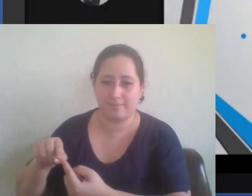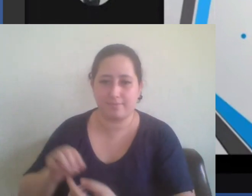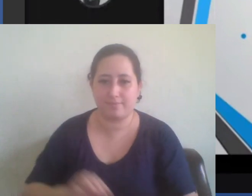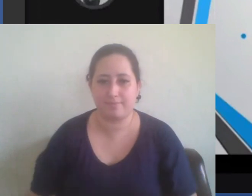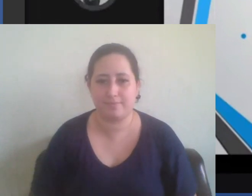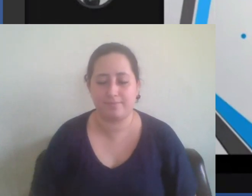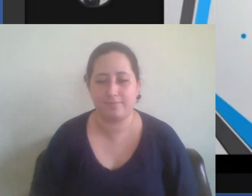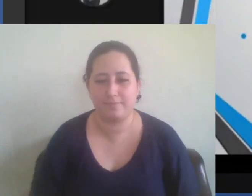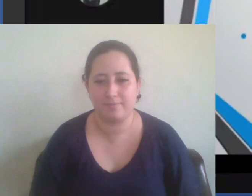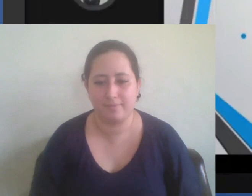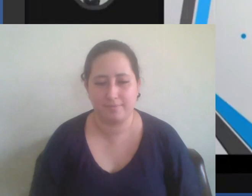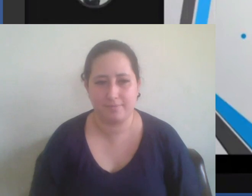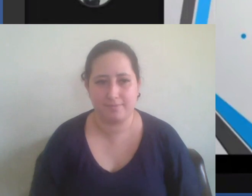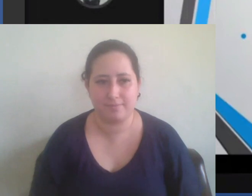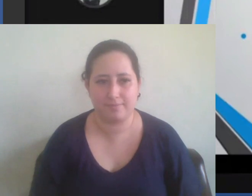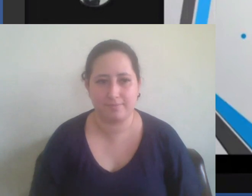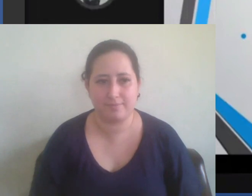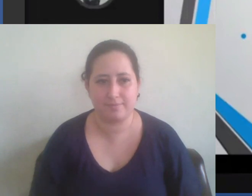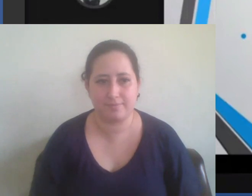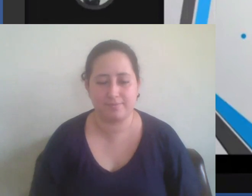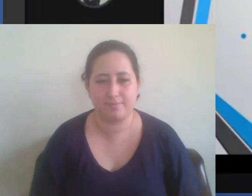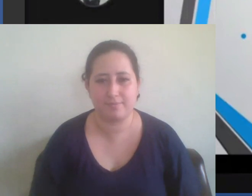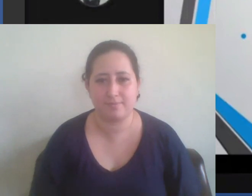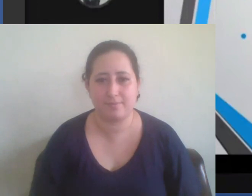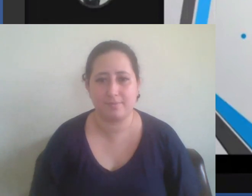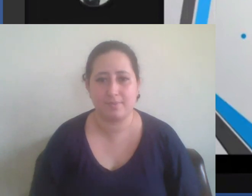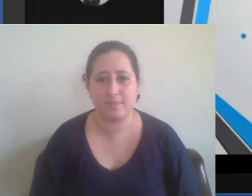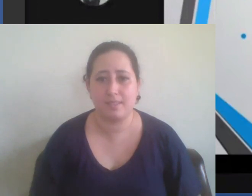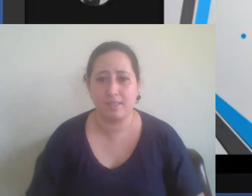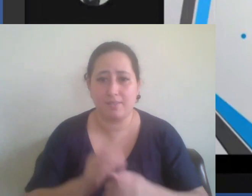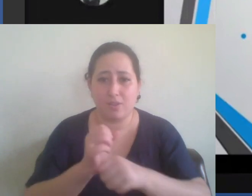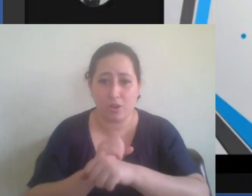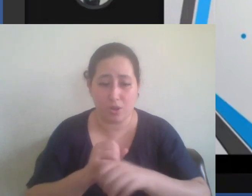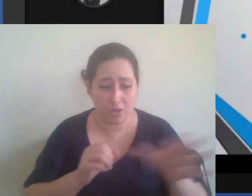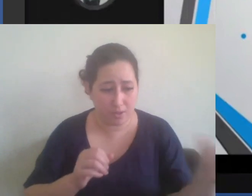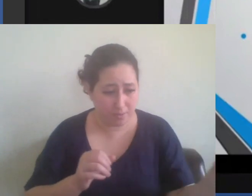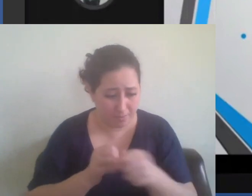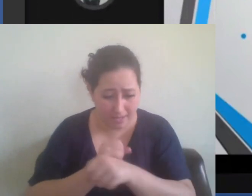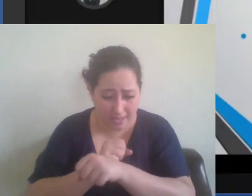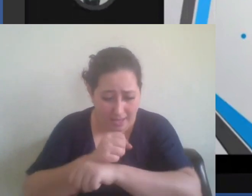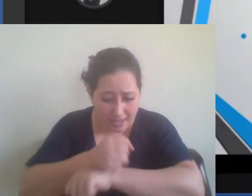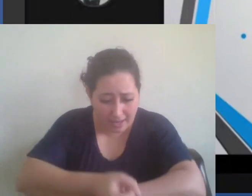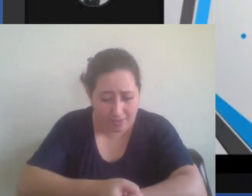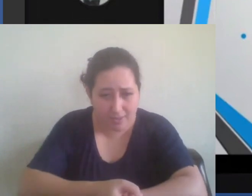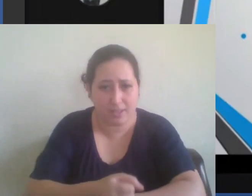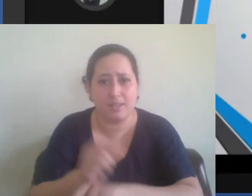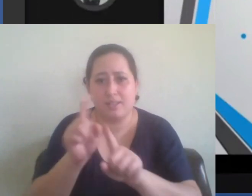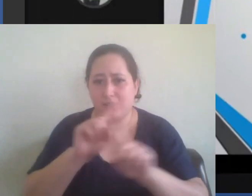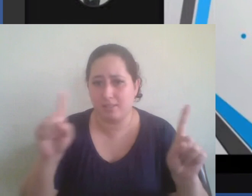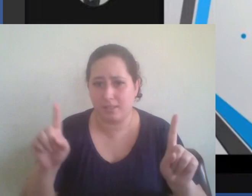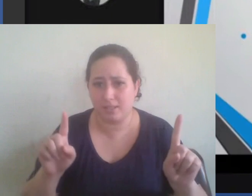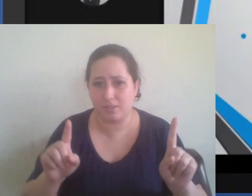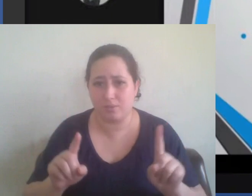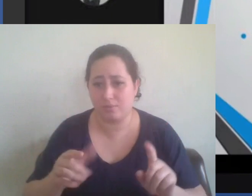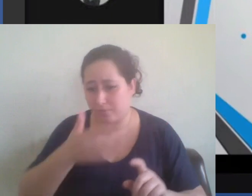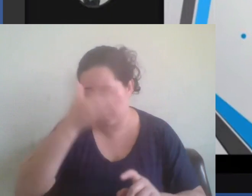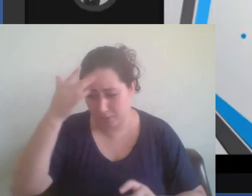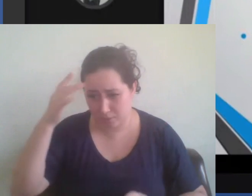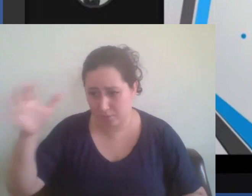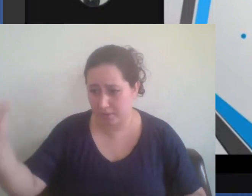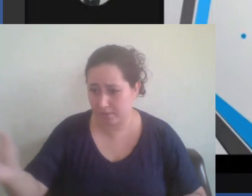ninguém será mantido em escravidão ou servidão a escravidão e o tráfico de escravos